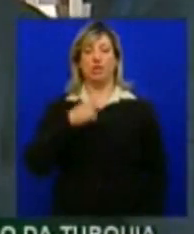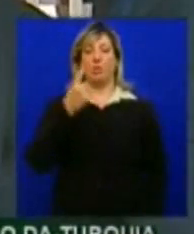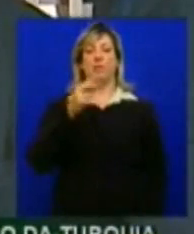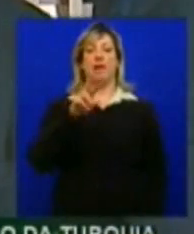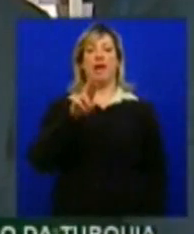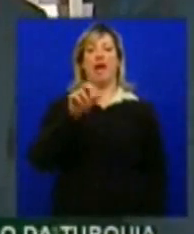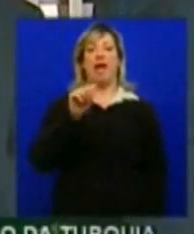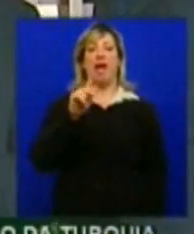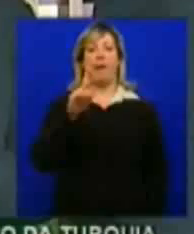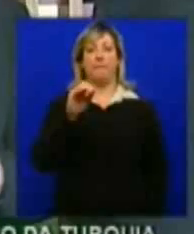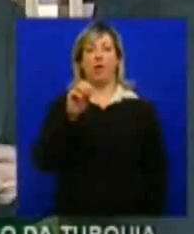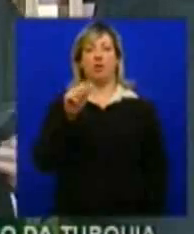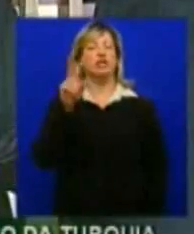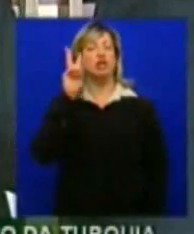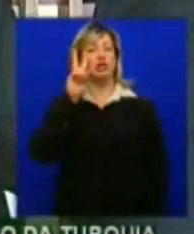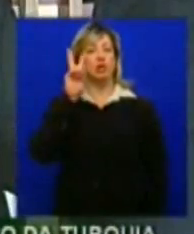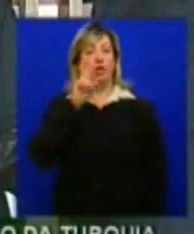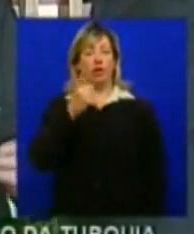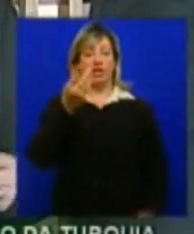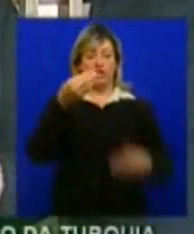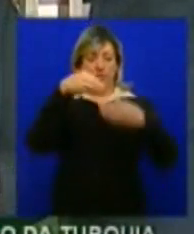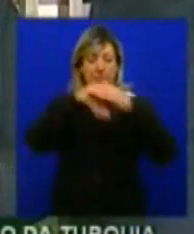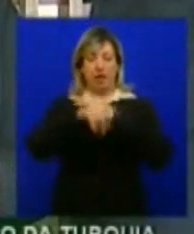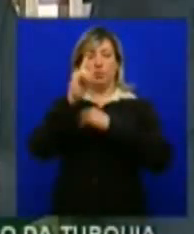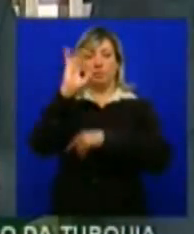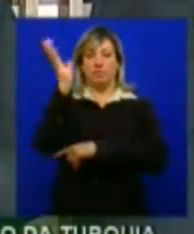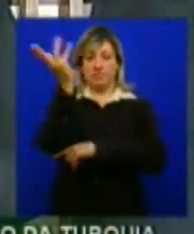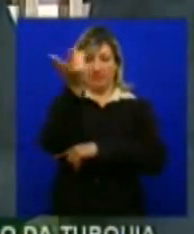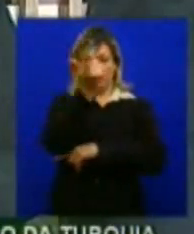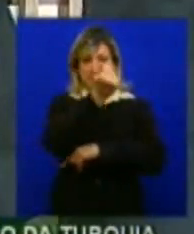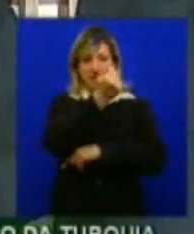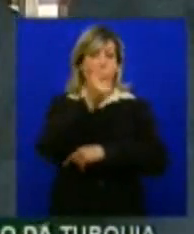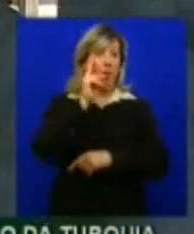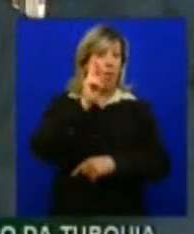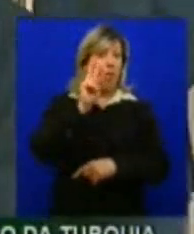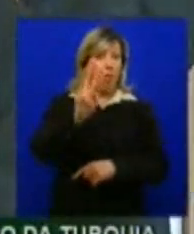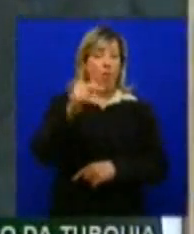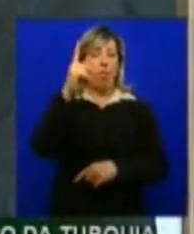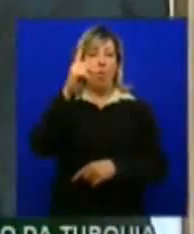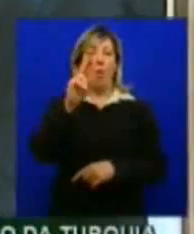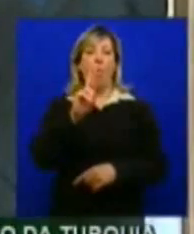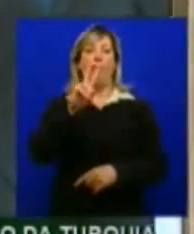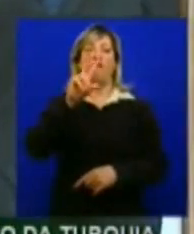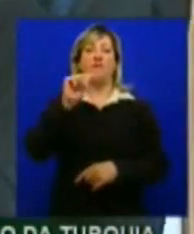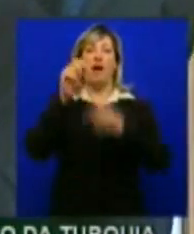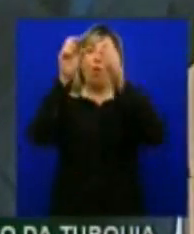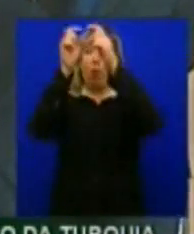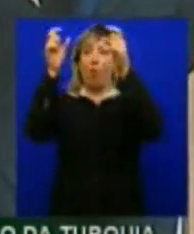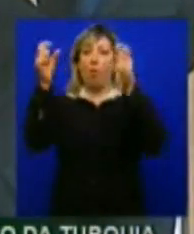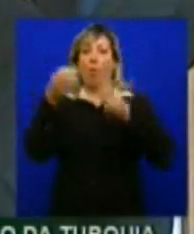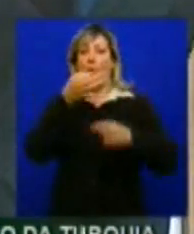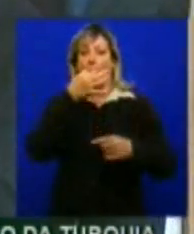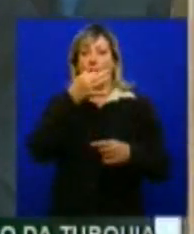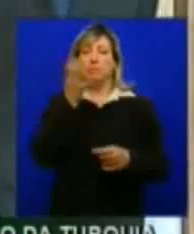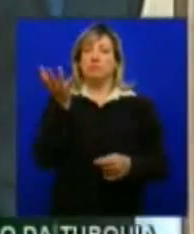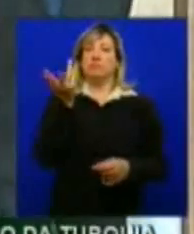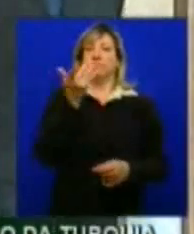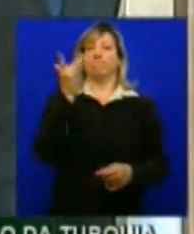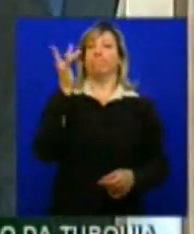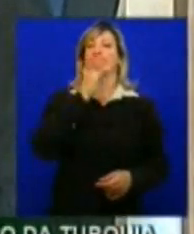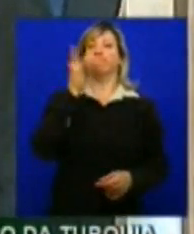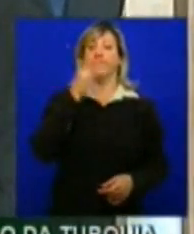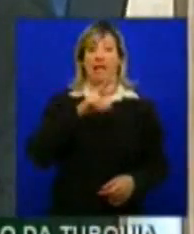embaixo de uma parreira olhando um cacho de uva suculento.